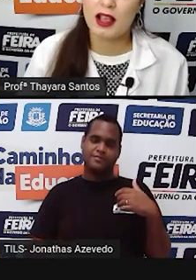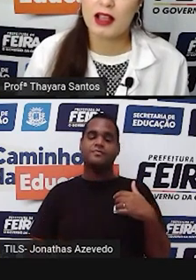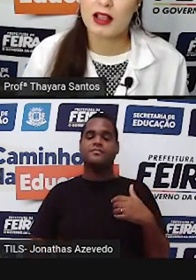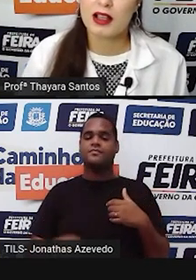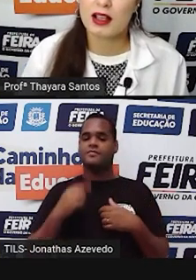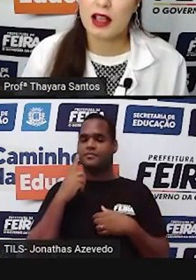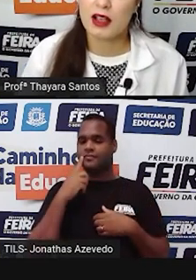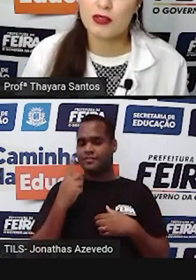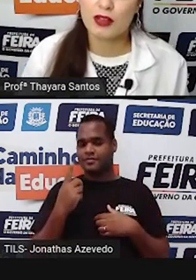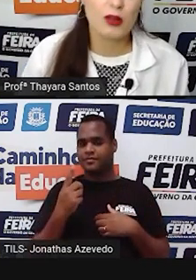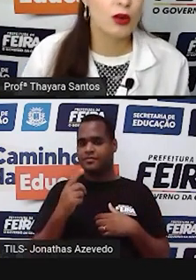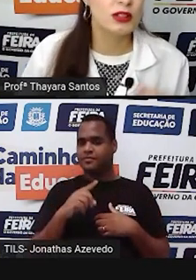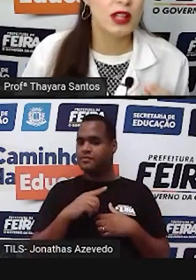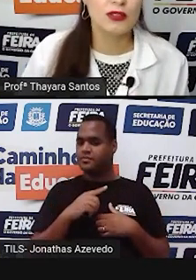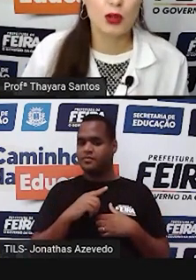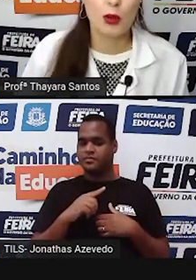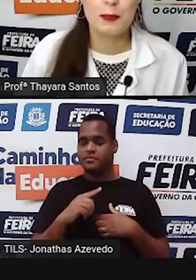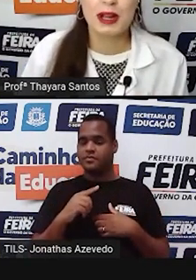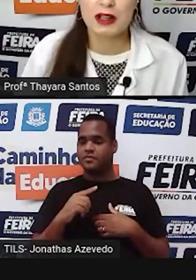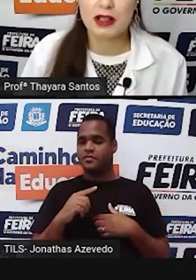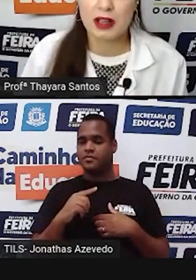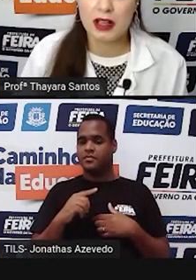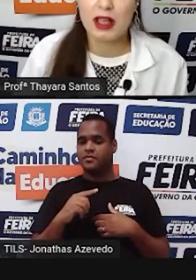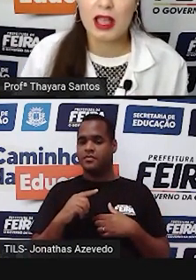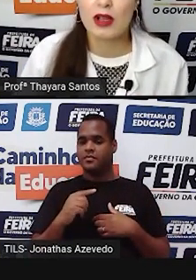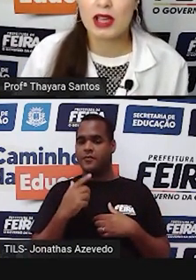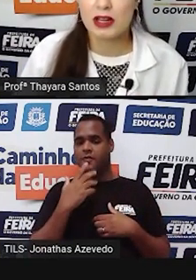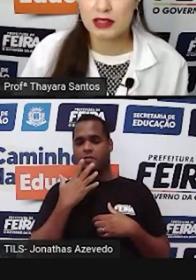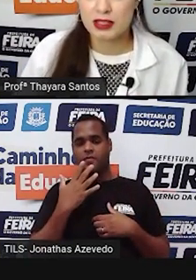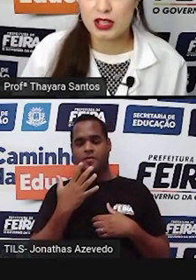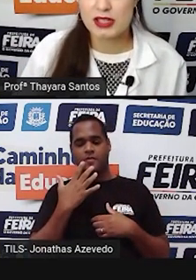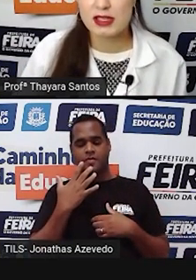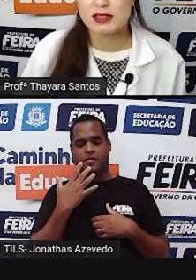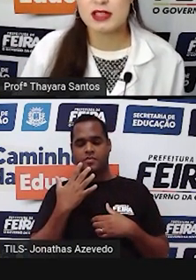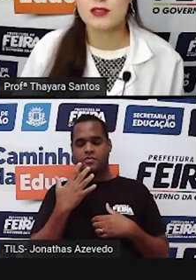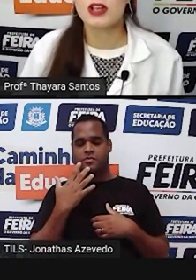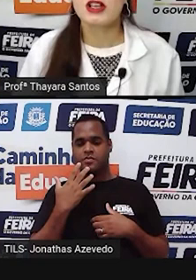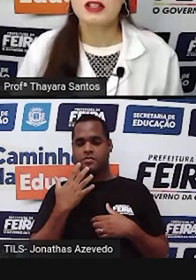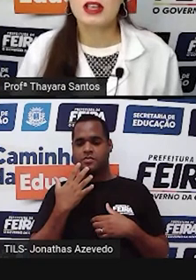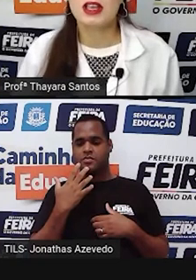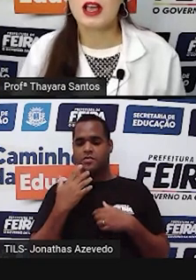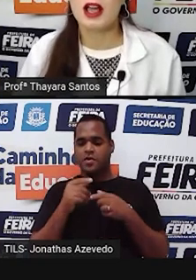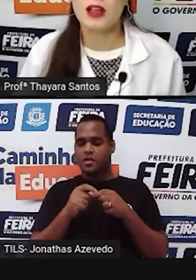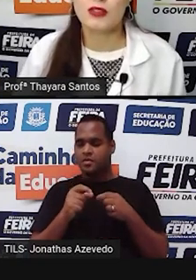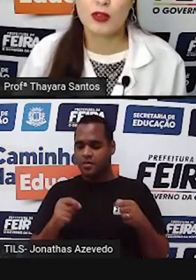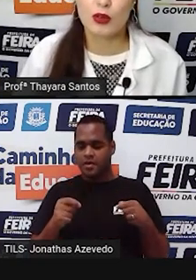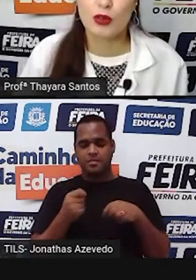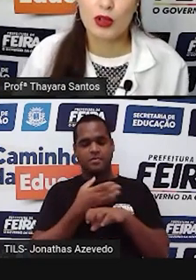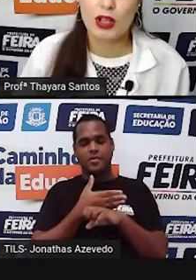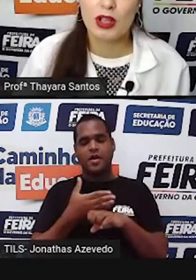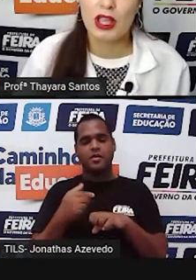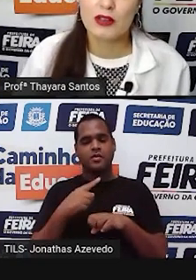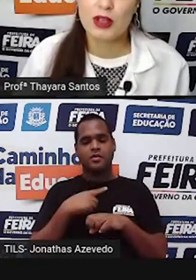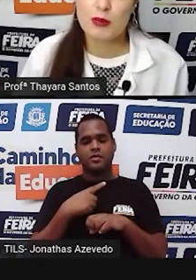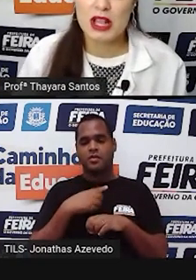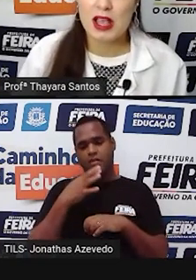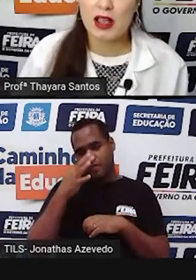a cor da flor branca é uma característica recessiva, ter a flor